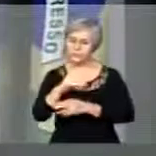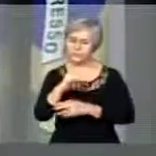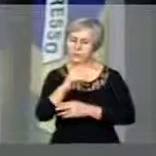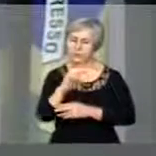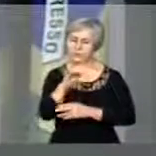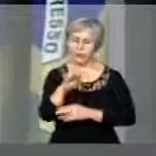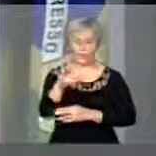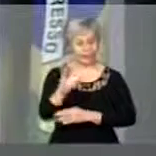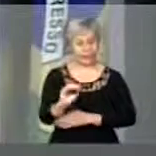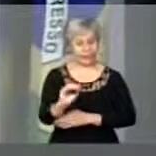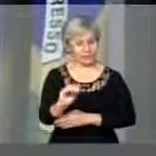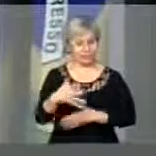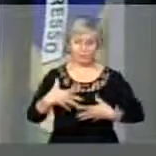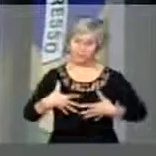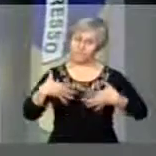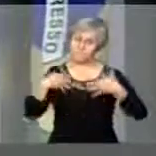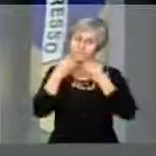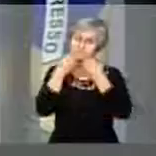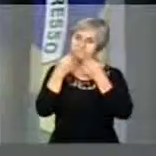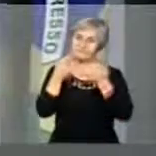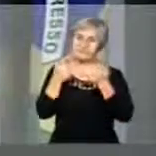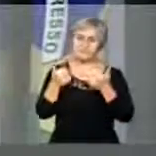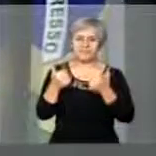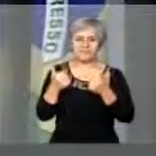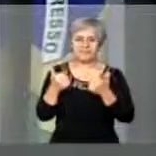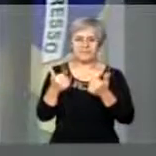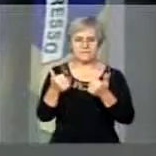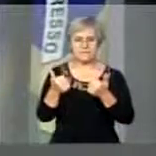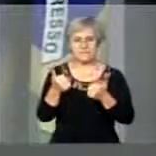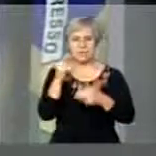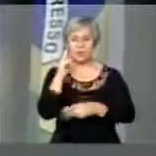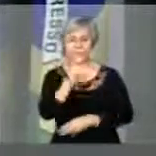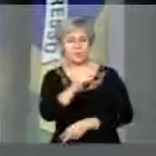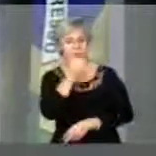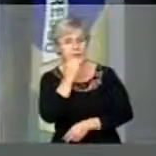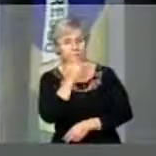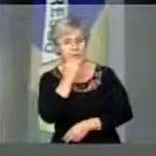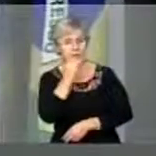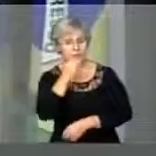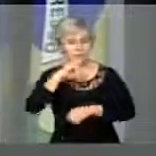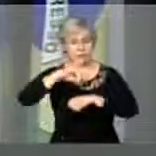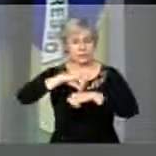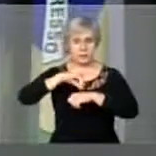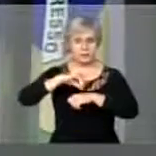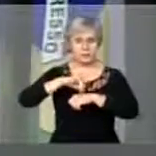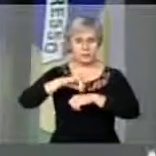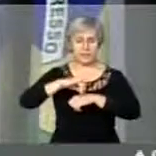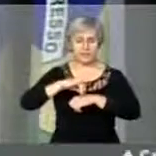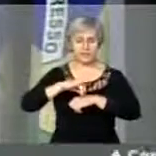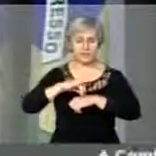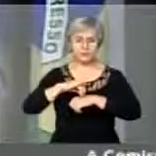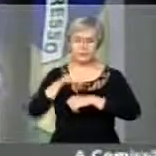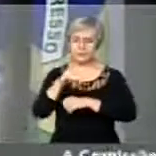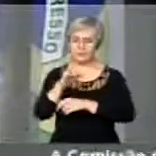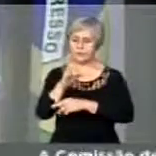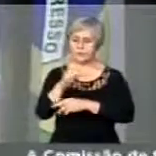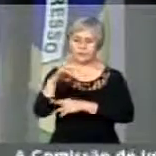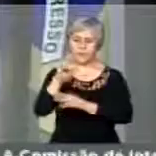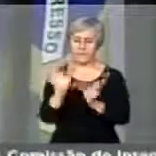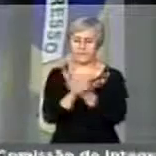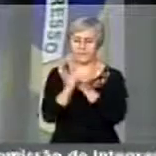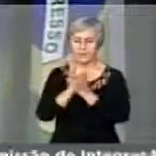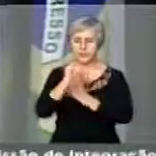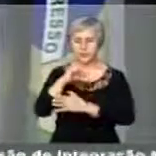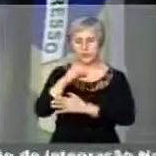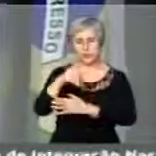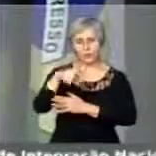É motivo de orgulho. Se vê, por exemplo, a sede do Partido Comunista Francês, senhor obra do